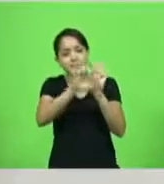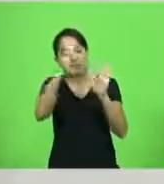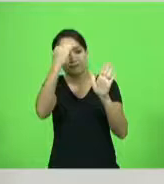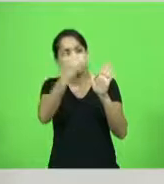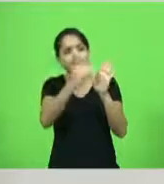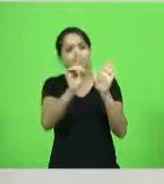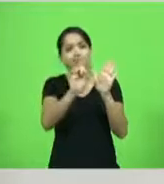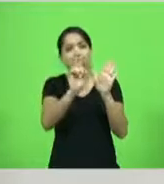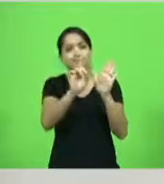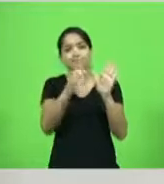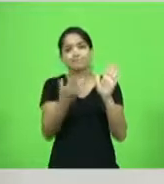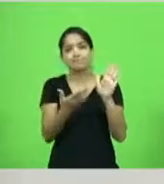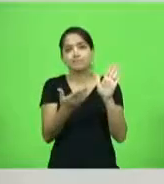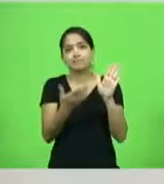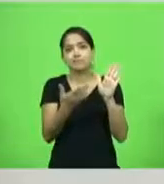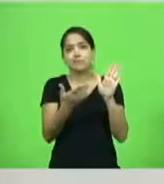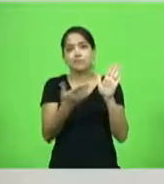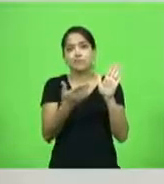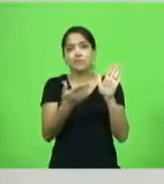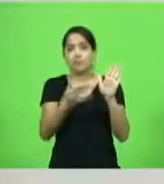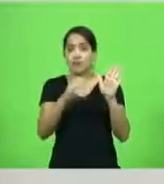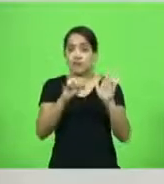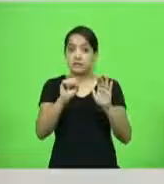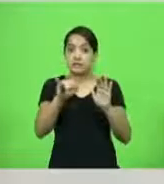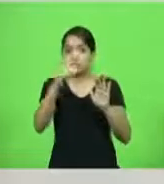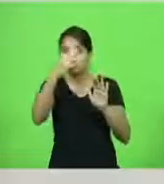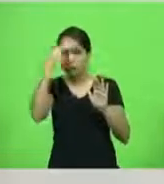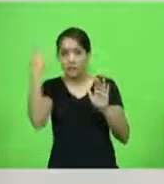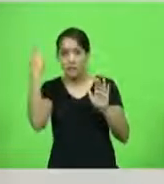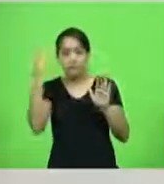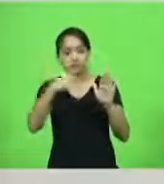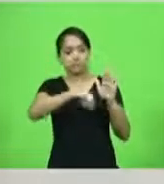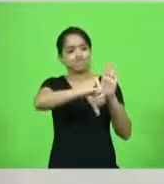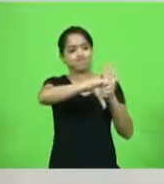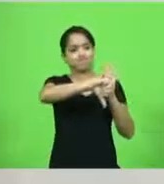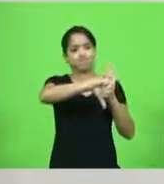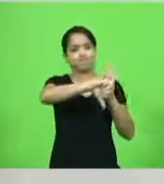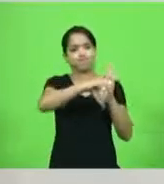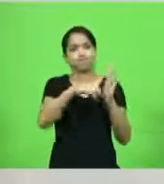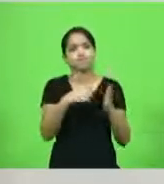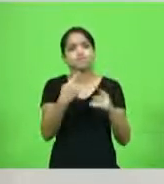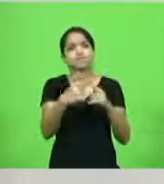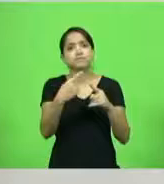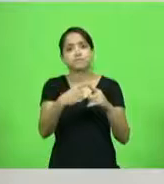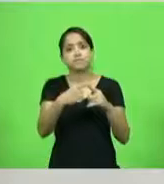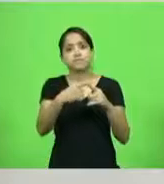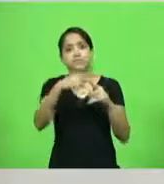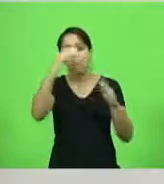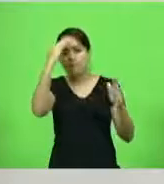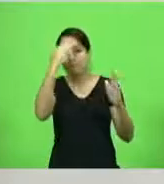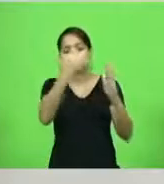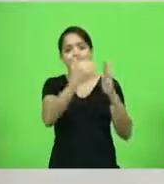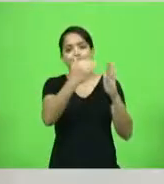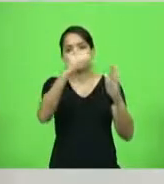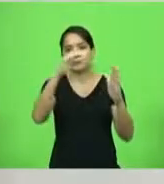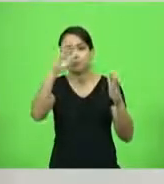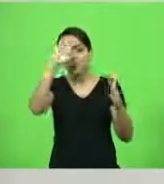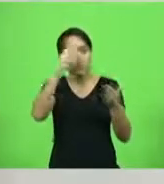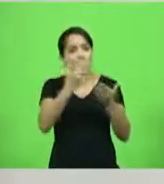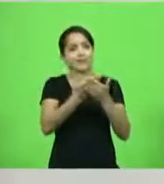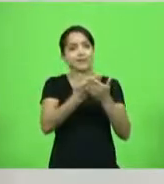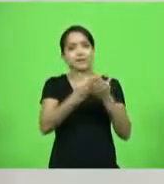mover com que uma pessoa cometa um crime, compelir uma pessoa a cometer um crime, porque ela deixou de acreditar naquilo que